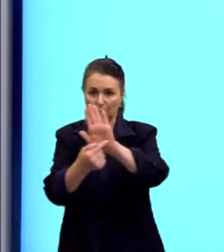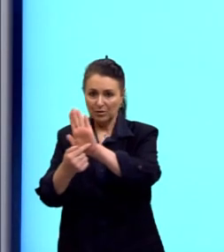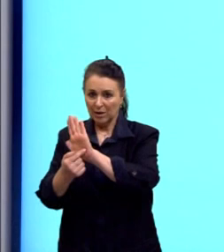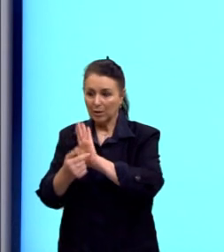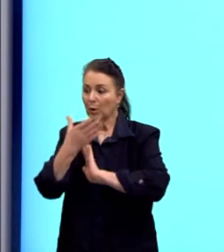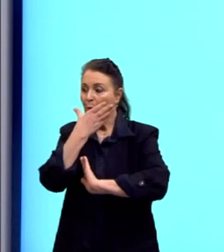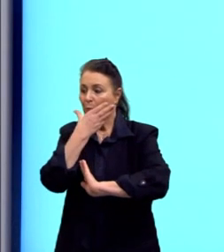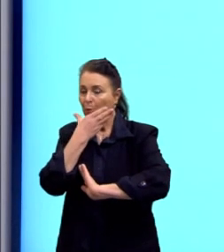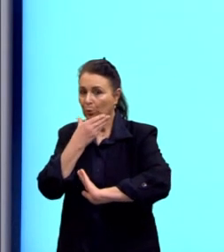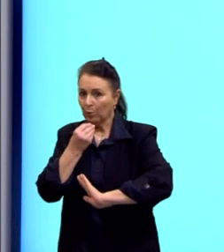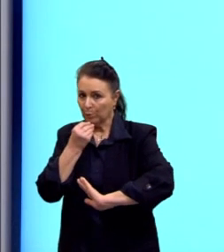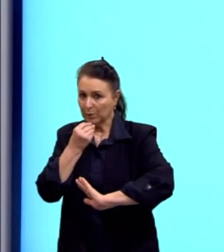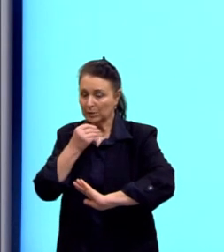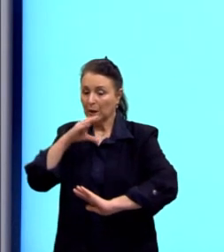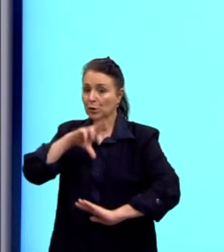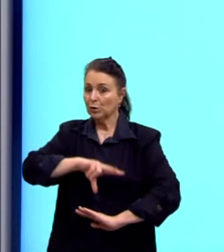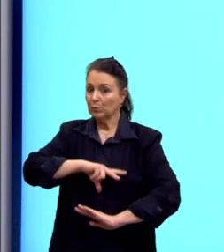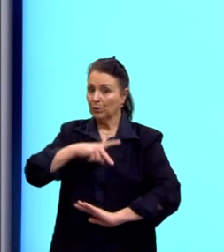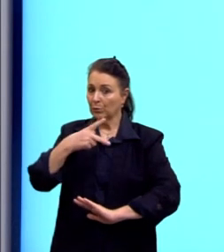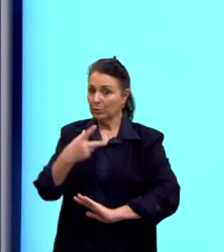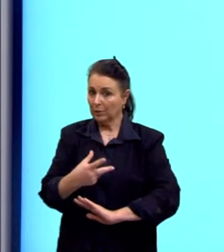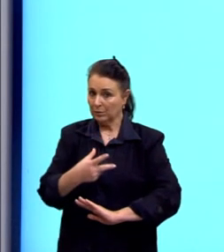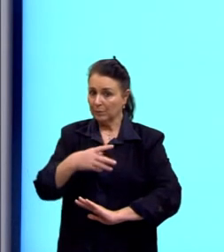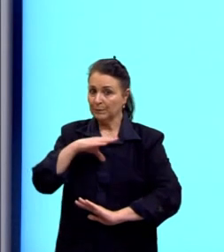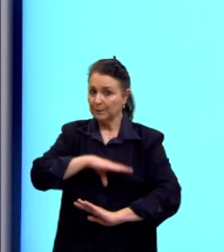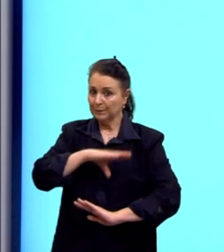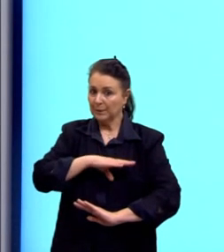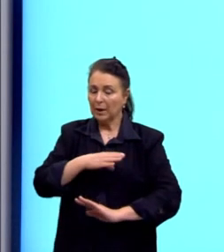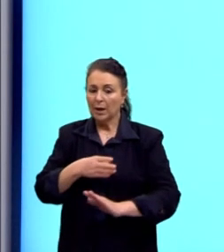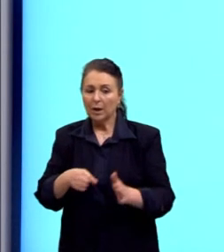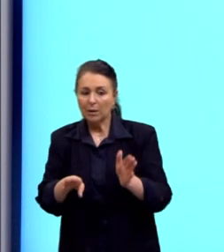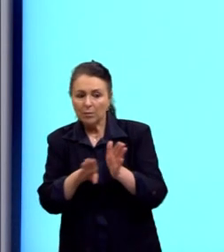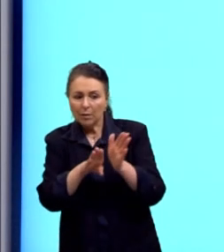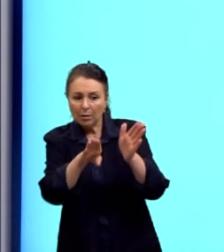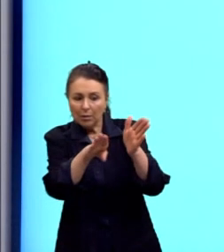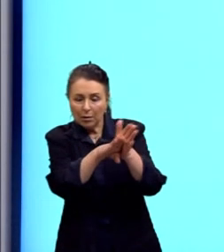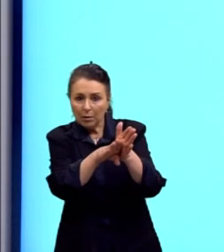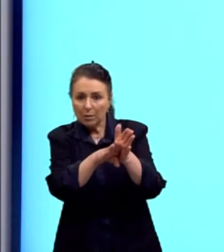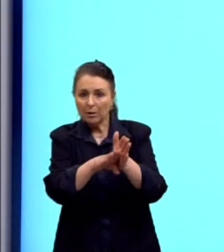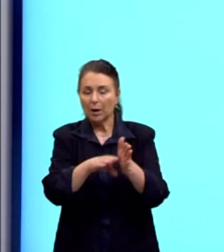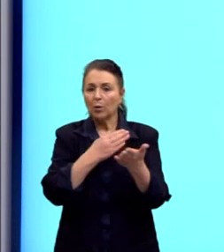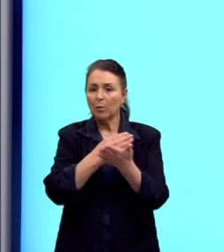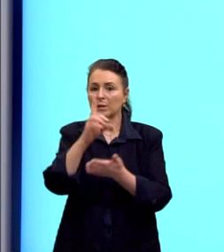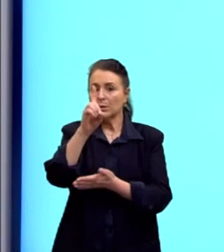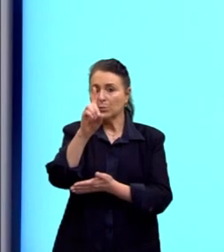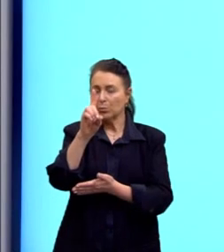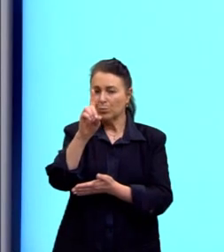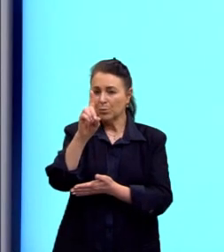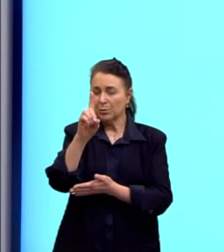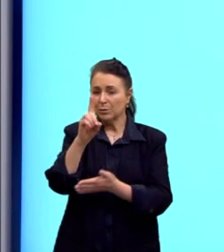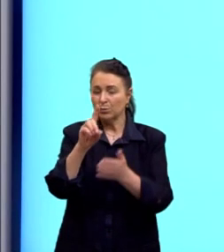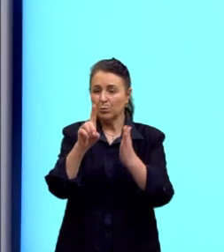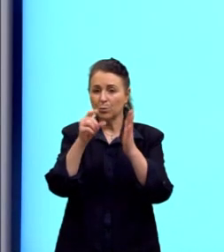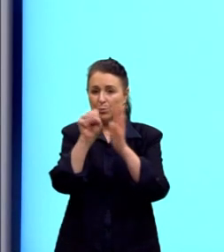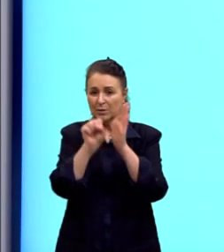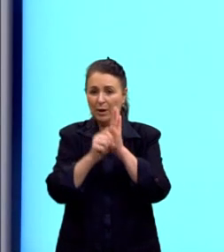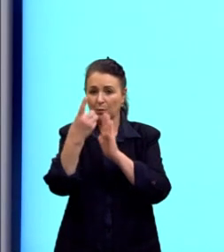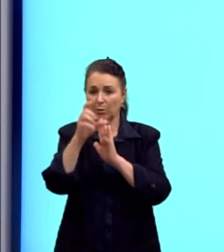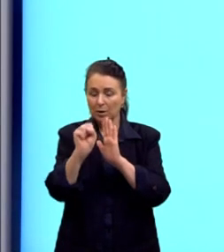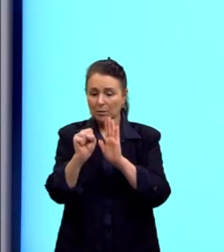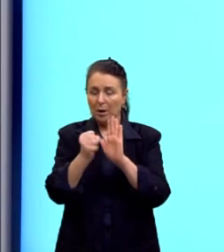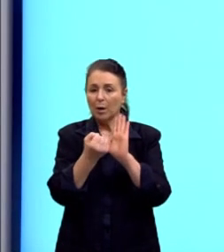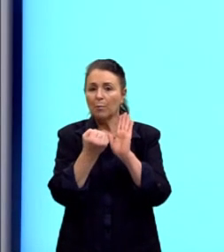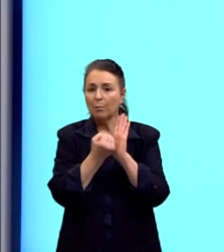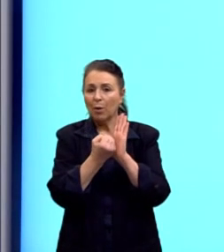e missionários portugueses que visitaram a costa a partir do século XV, consta também na ampla documentação